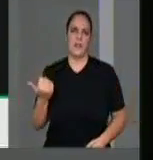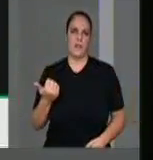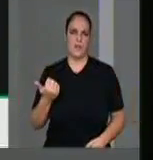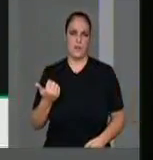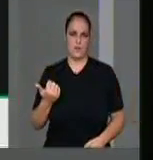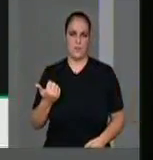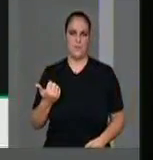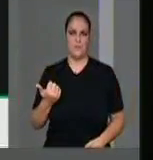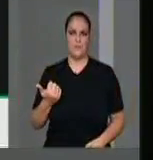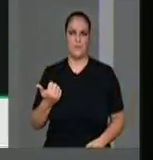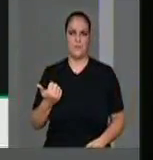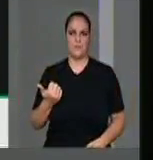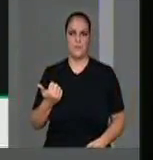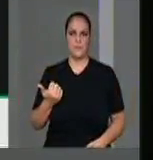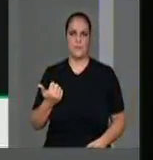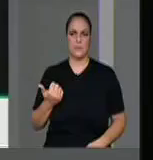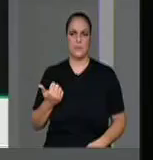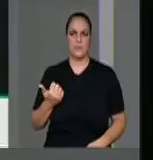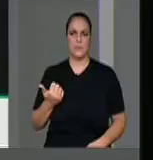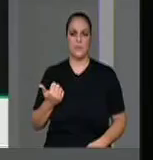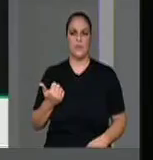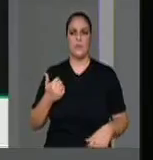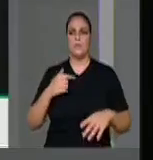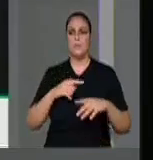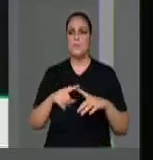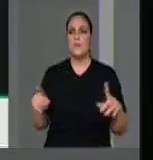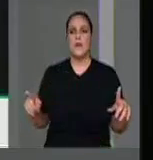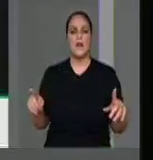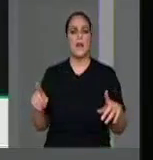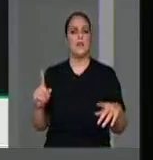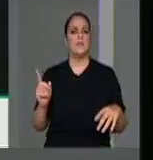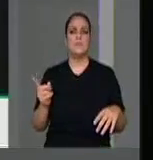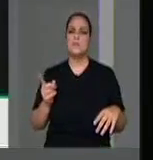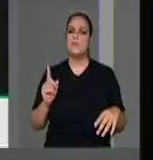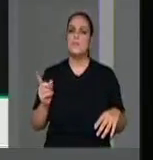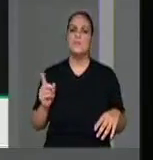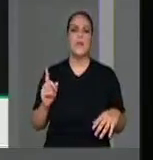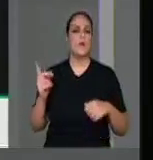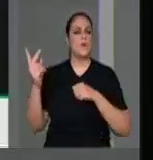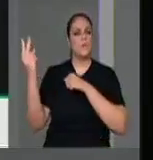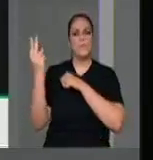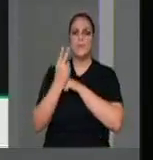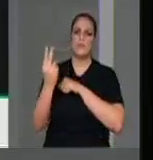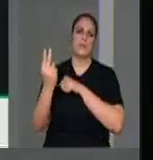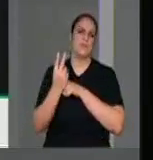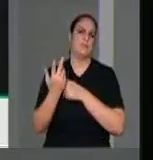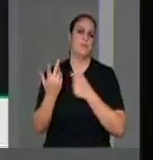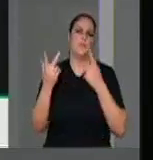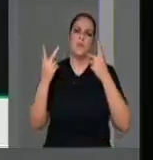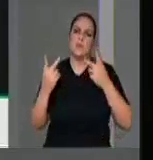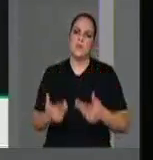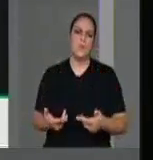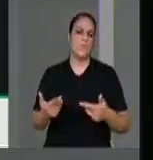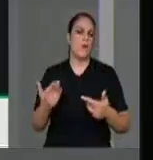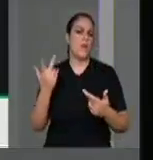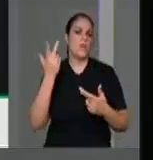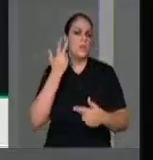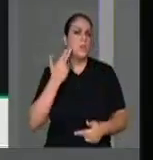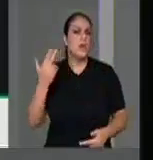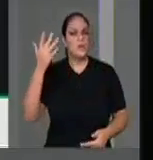As perucas artificiais machucam, não protegem a cabeça. O engajamento na proteção da região amazônica e das